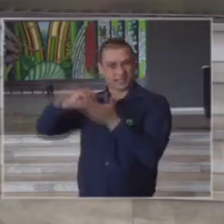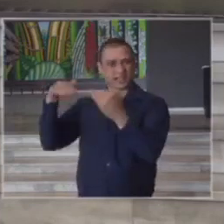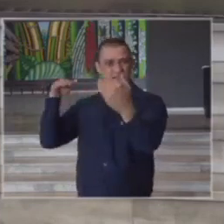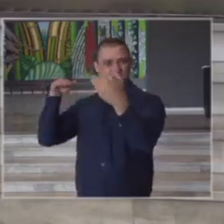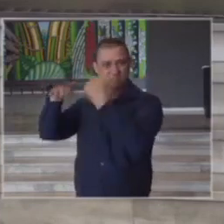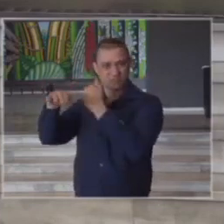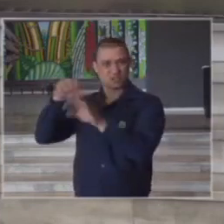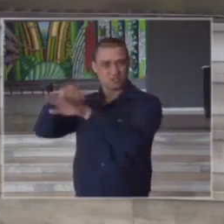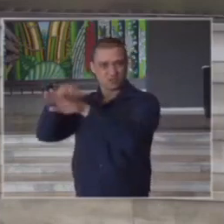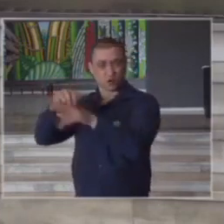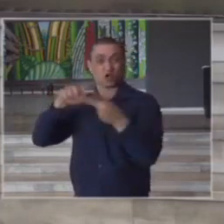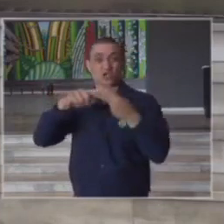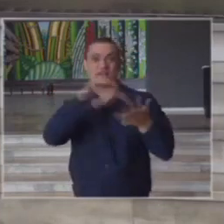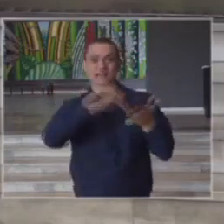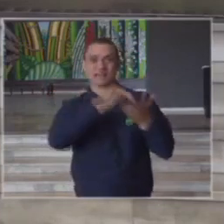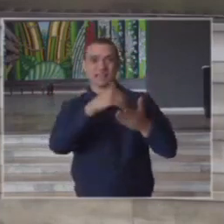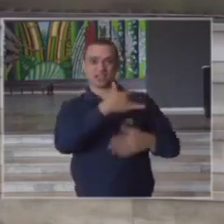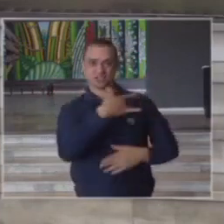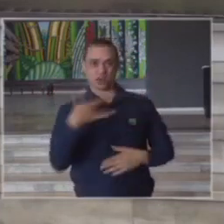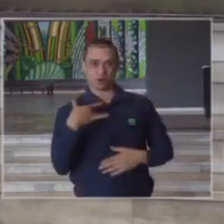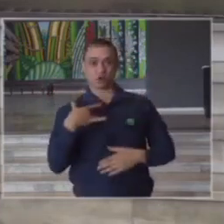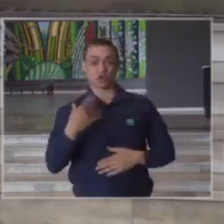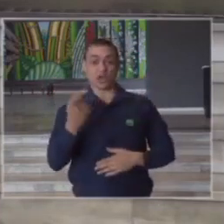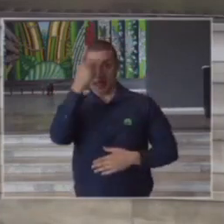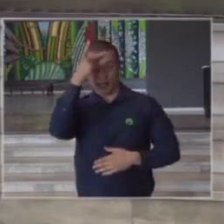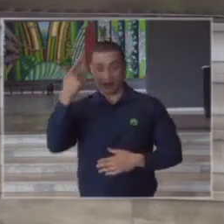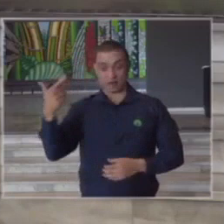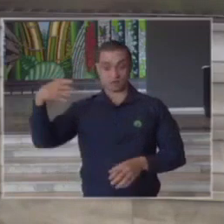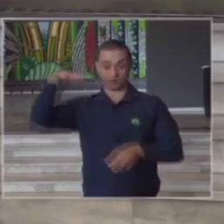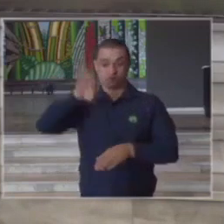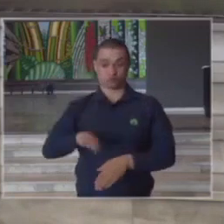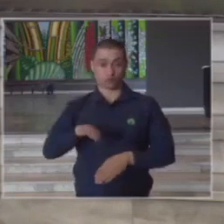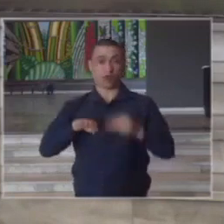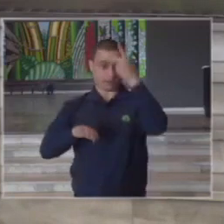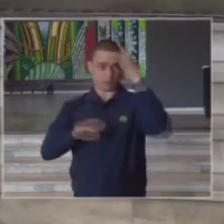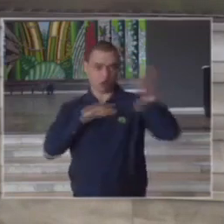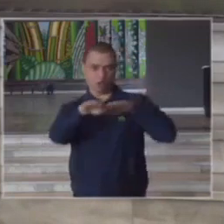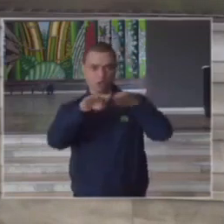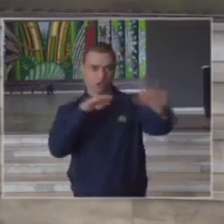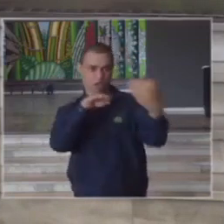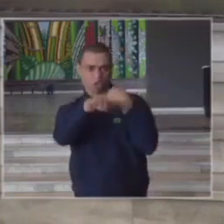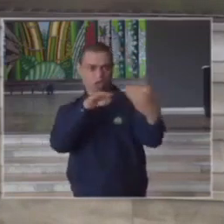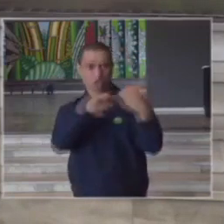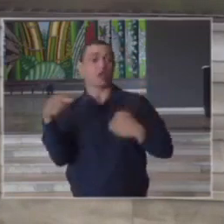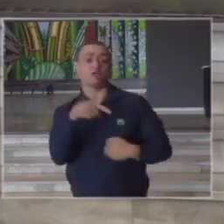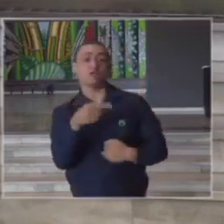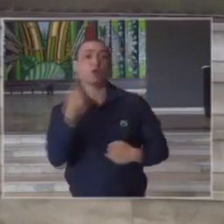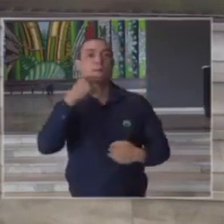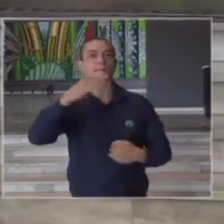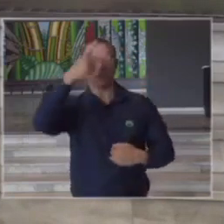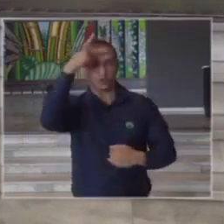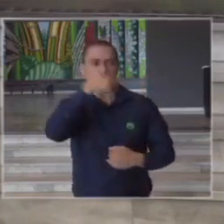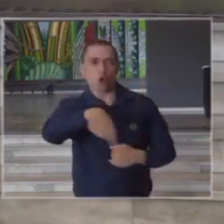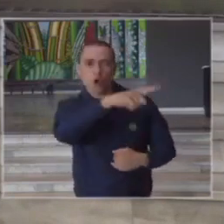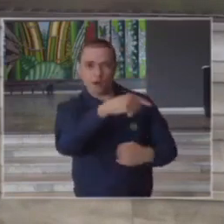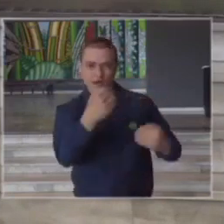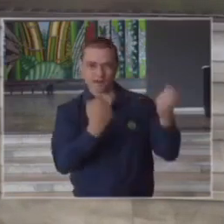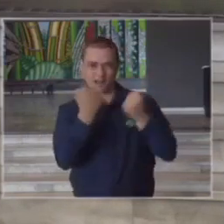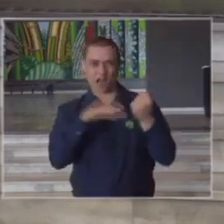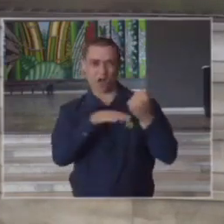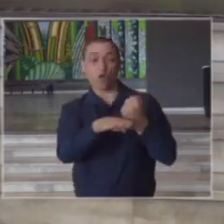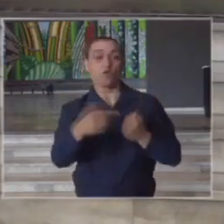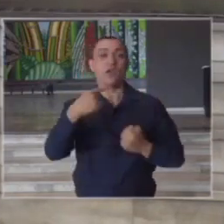Municipal de Saúde informando a população fazendo verificação da temperatura das pessoas